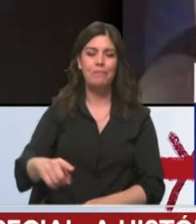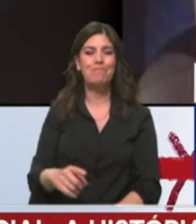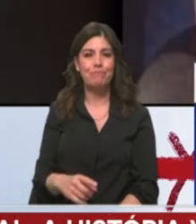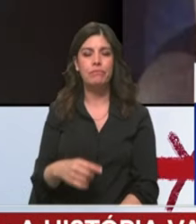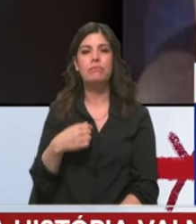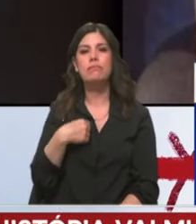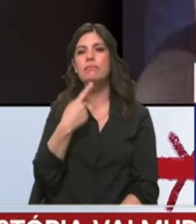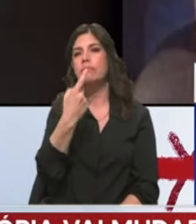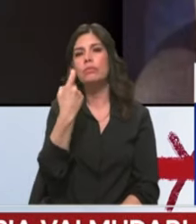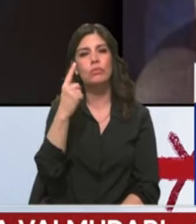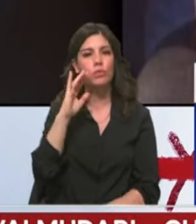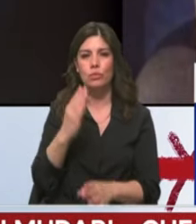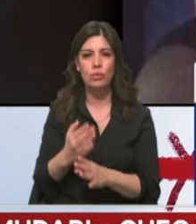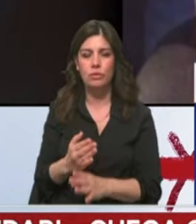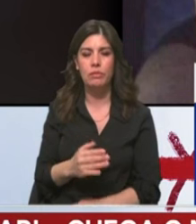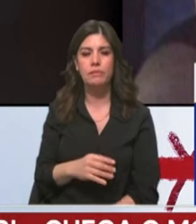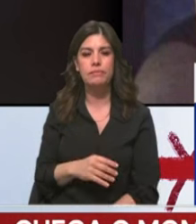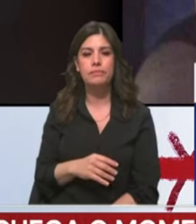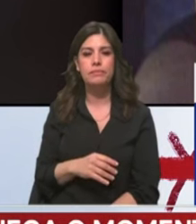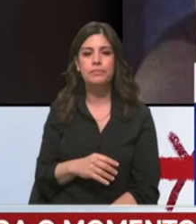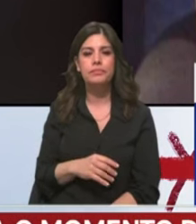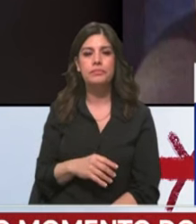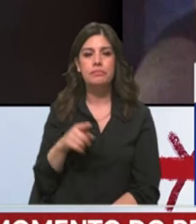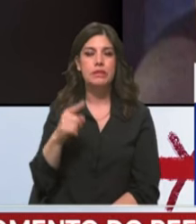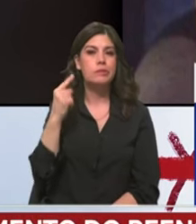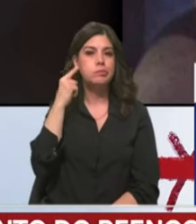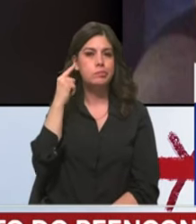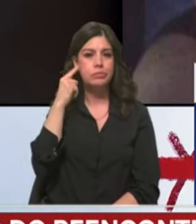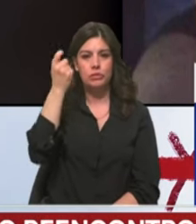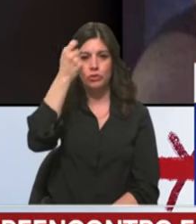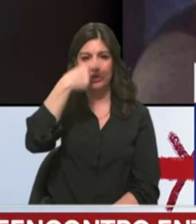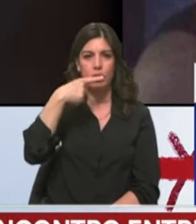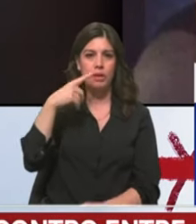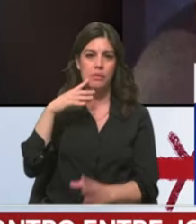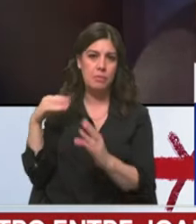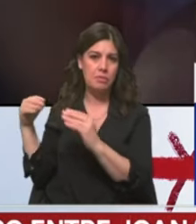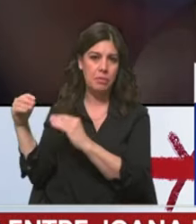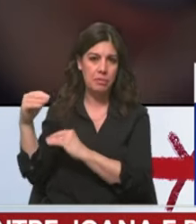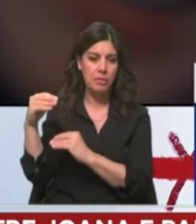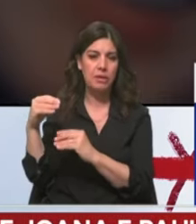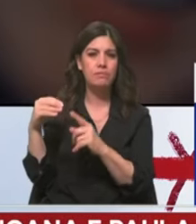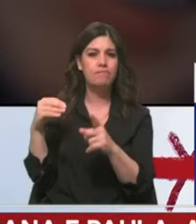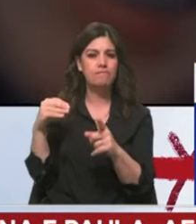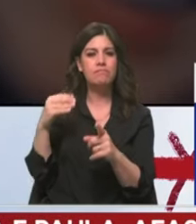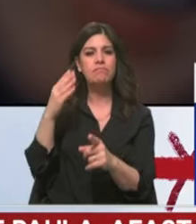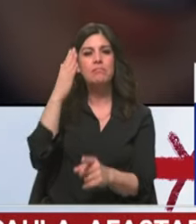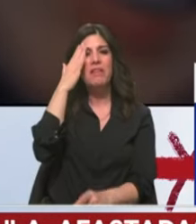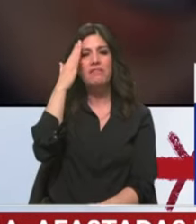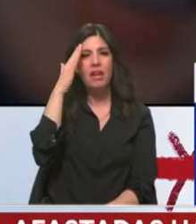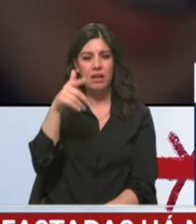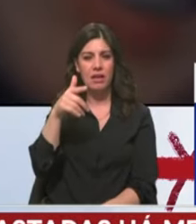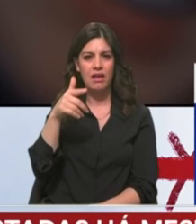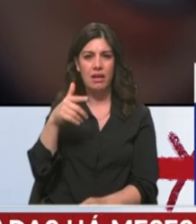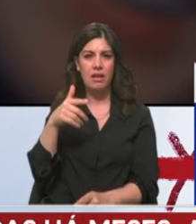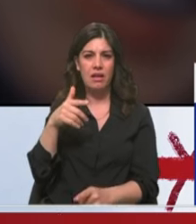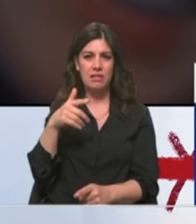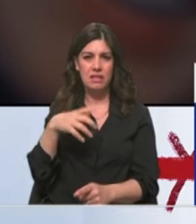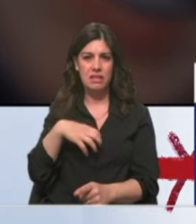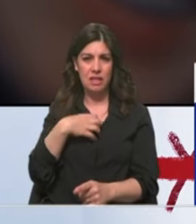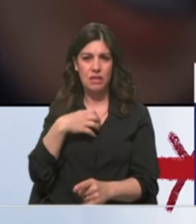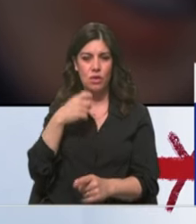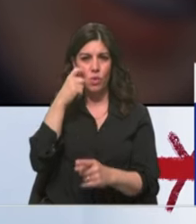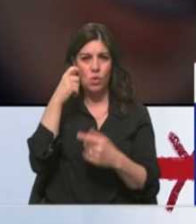O que é que lhe parece destes relatos que ouviu? Acha possível que o corpo de Mónica Silva esteja